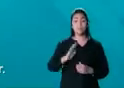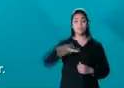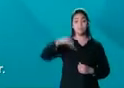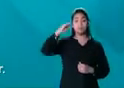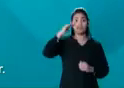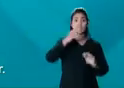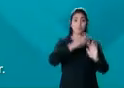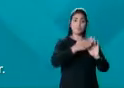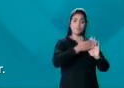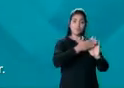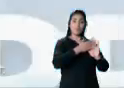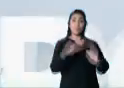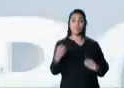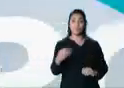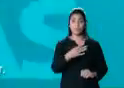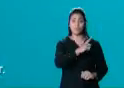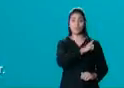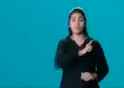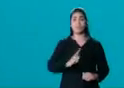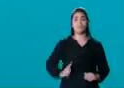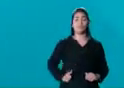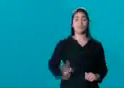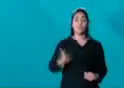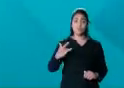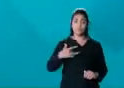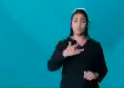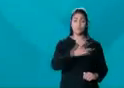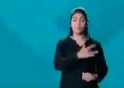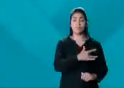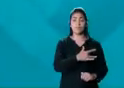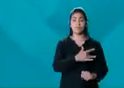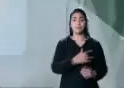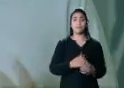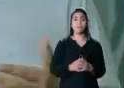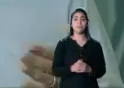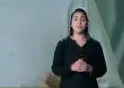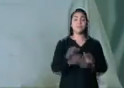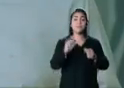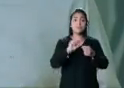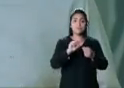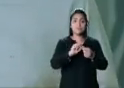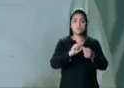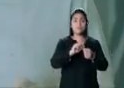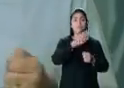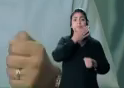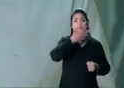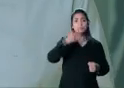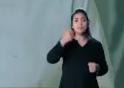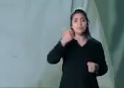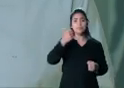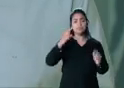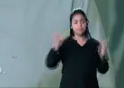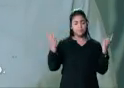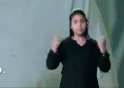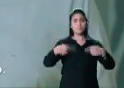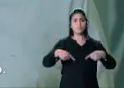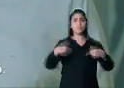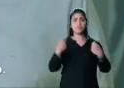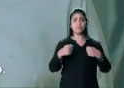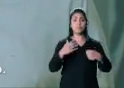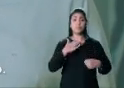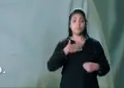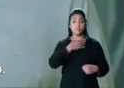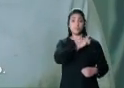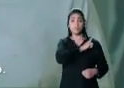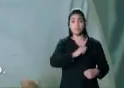propostas de Gladson Governador. Saúde. Fazer funcionar é o nosso desafio. No